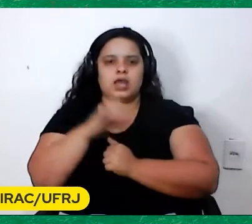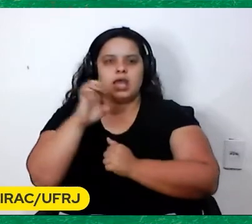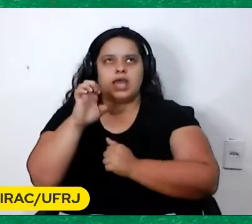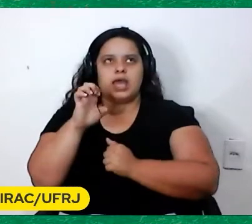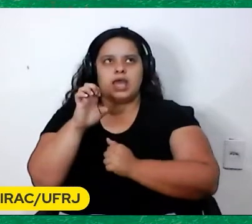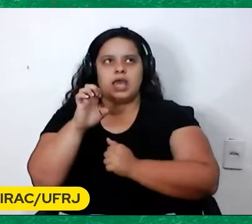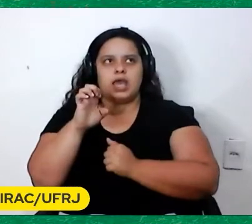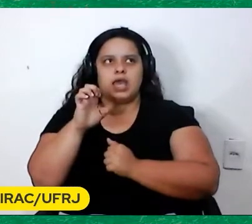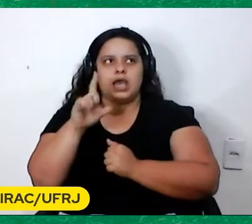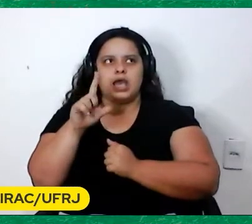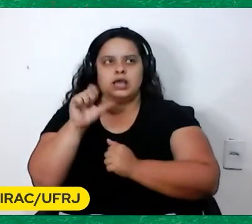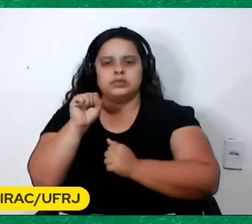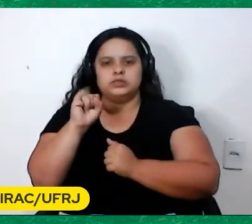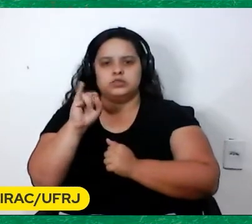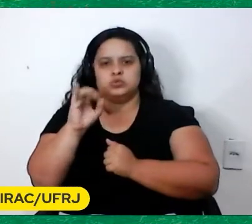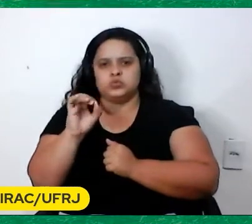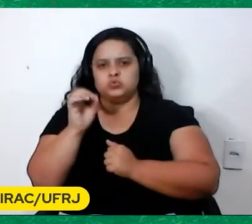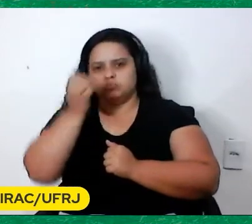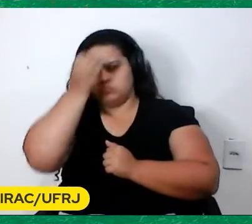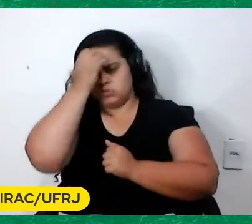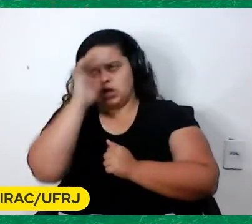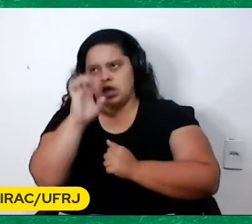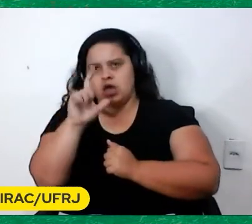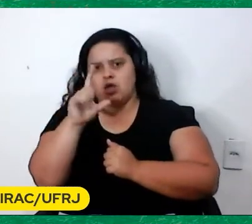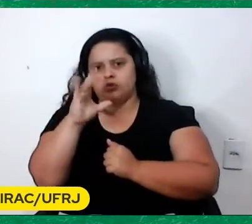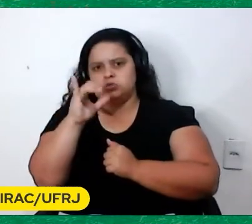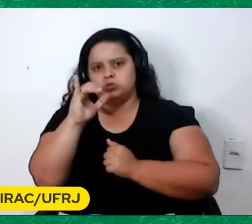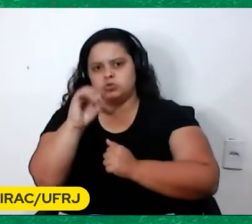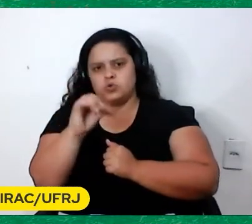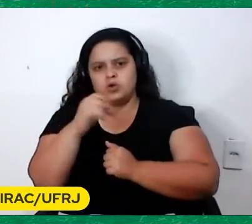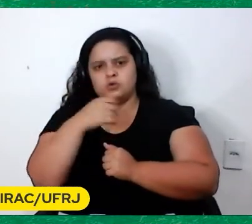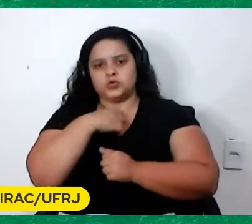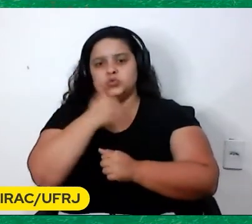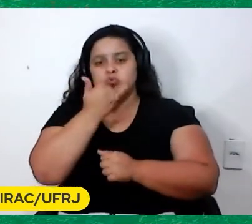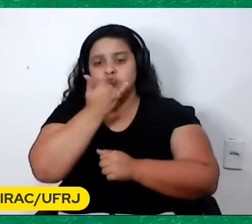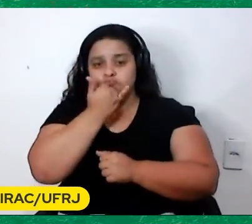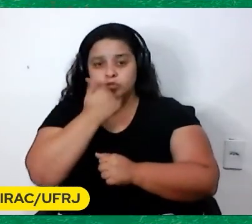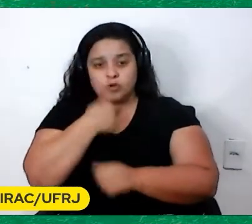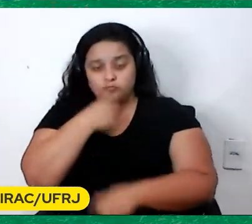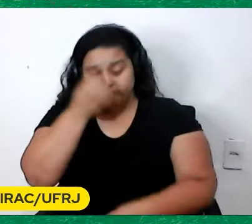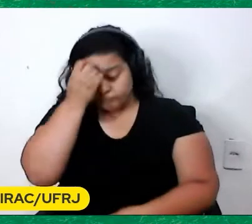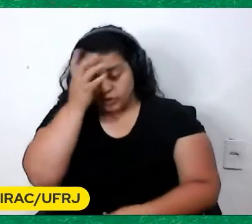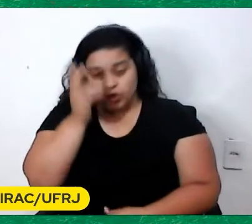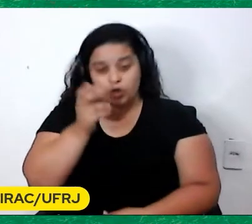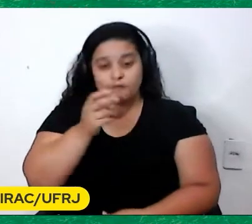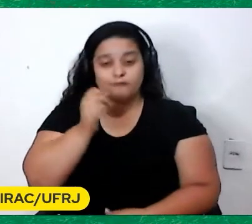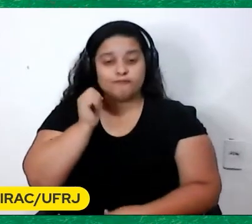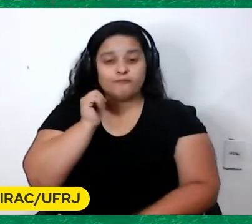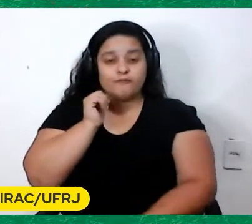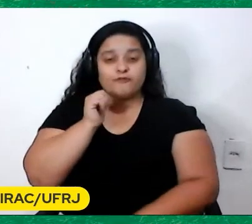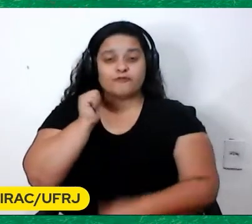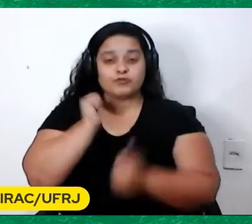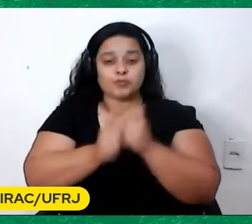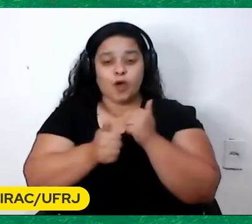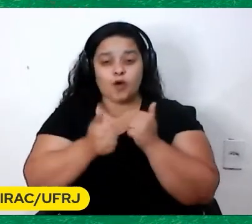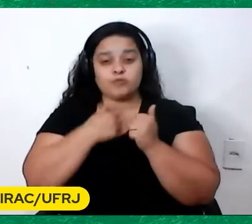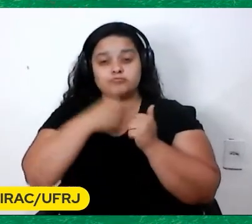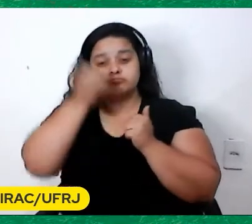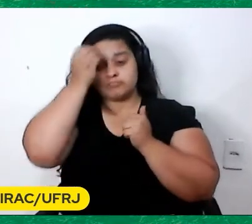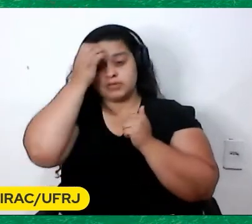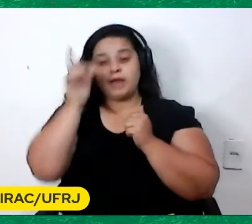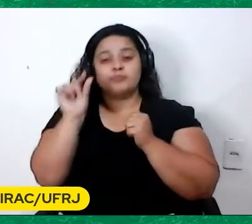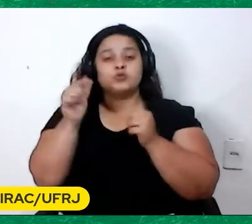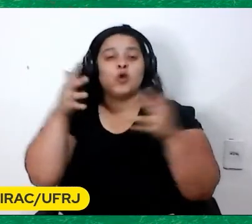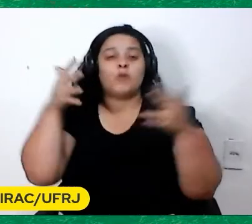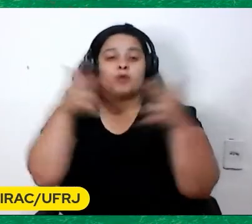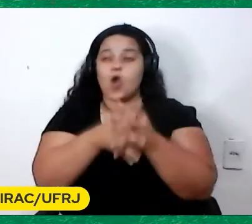Que era um dos primos dele Realmente Eu não me ligo muito Eu sou uma pessoa Eu não entendi futebol Não consigo ver direito De futebol Para mim é muito complicado Um